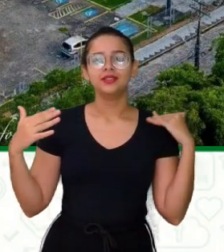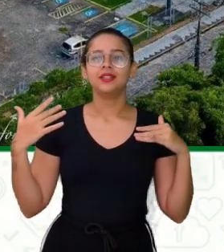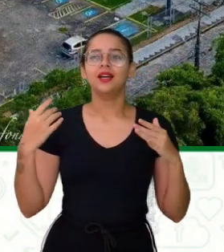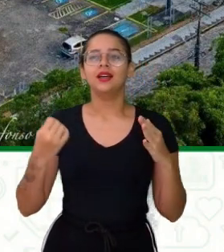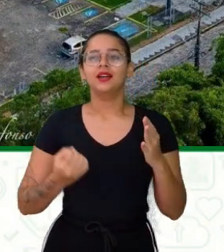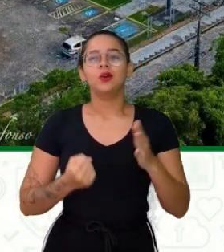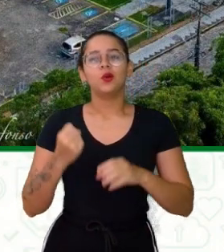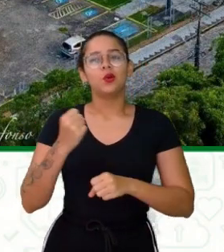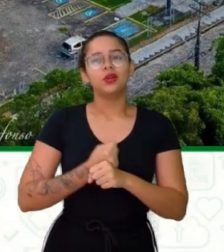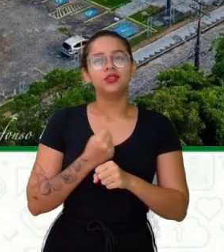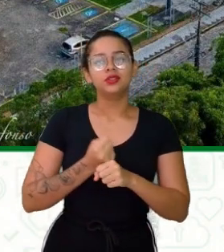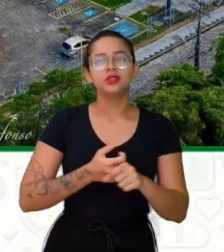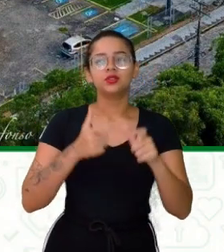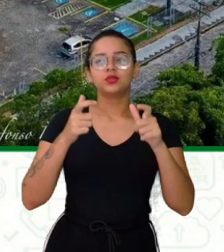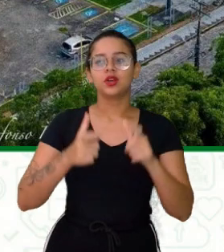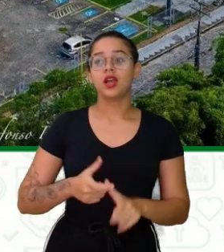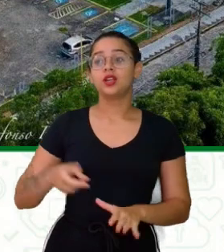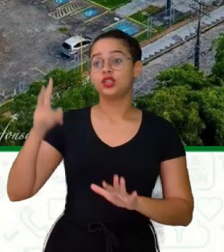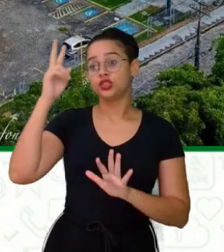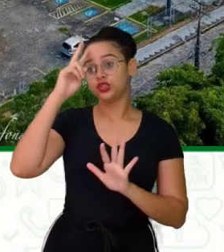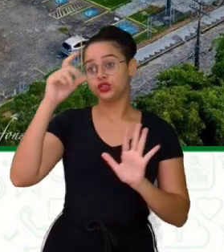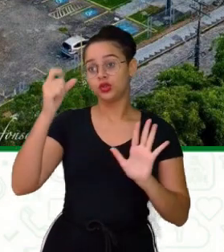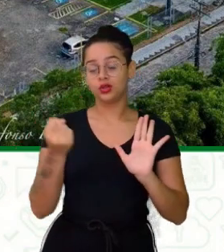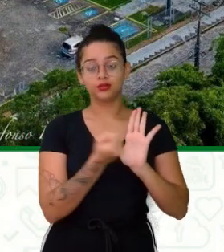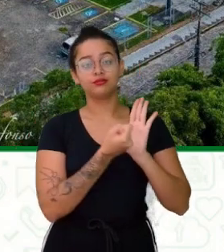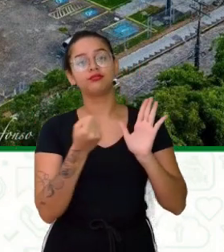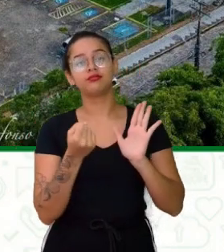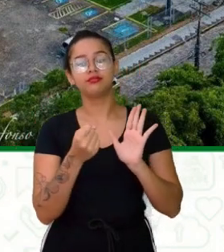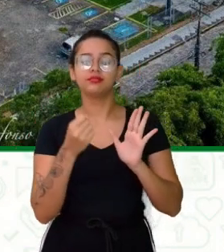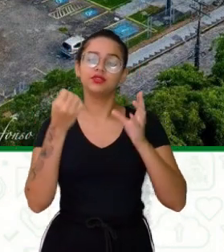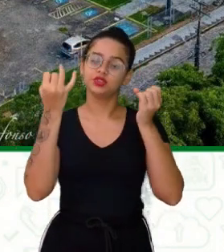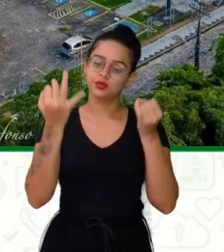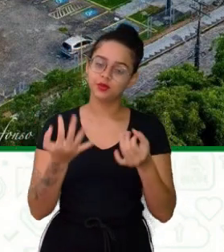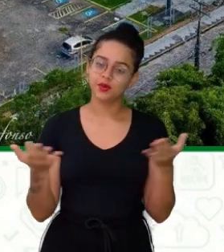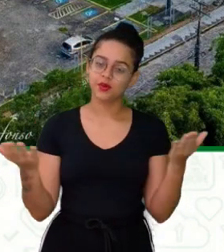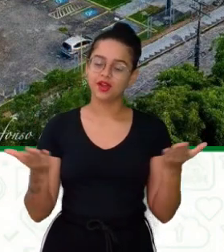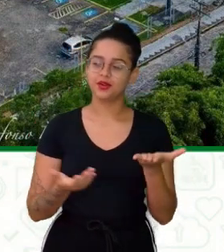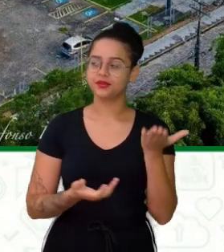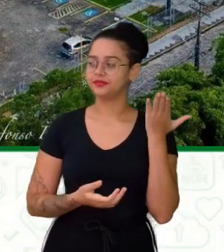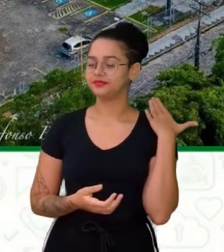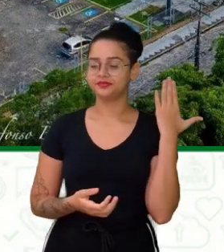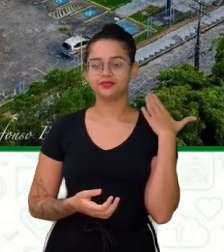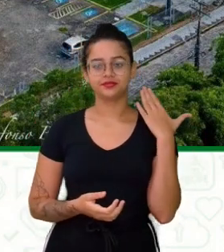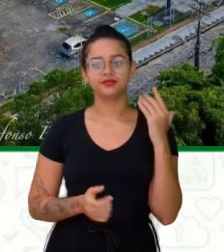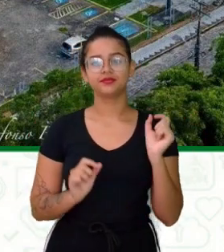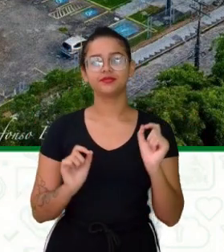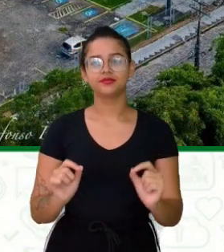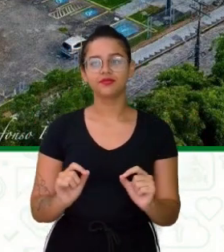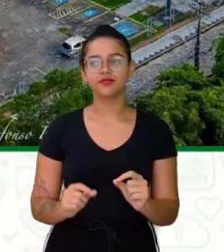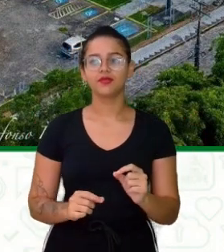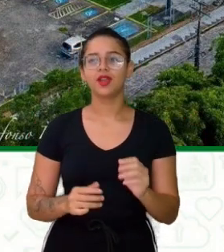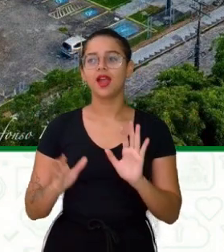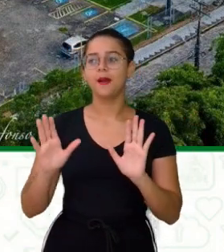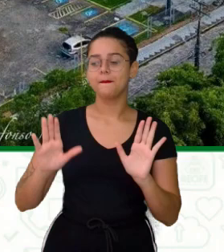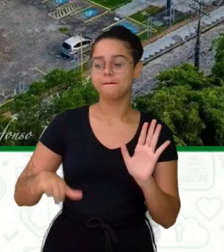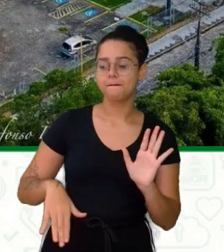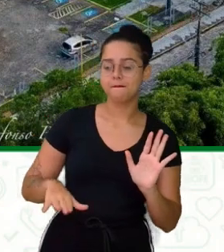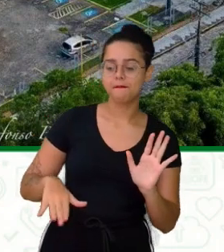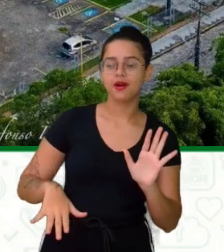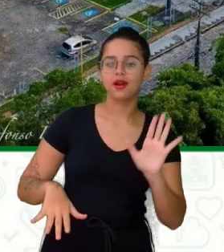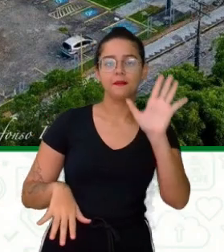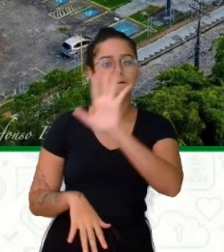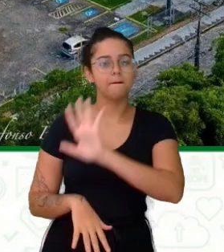Construções E lugares Históricos Foi o que a gente acabou De falar Pra vocês As praias E